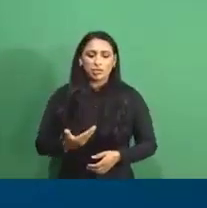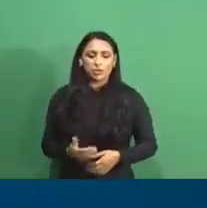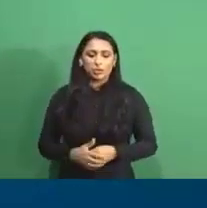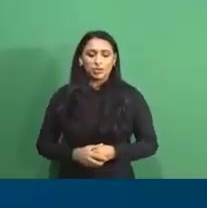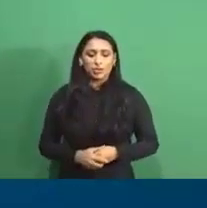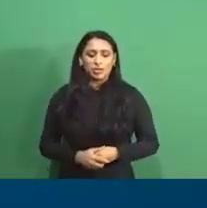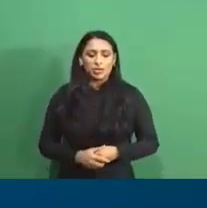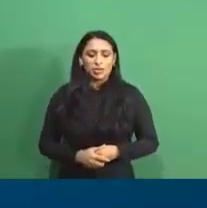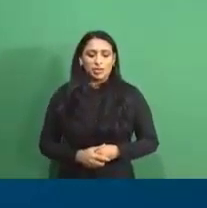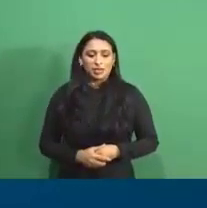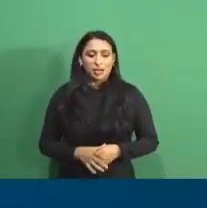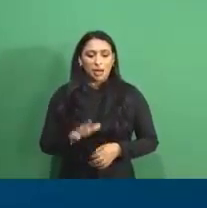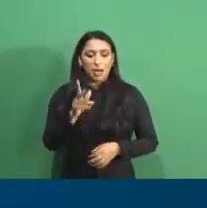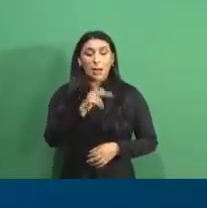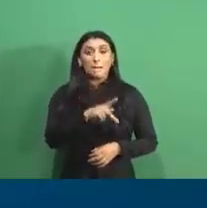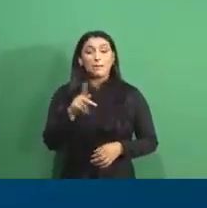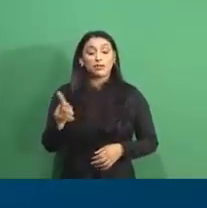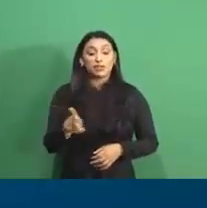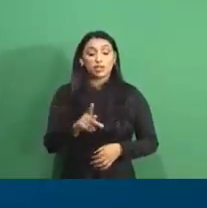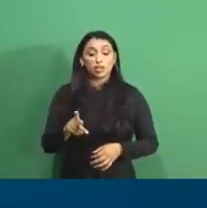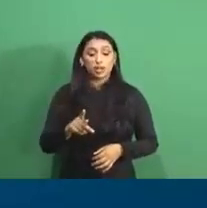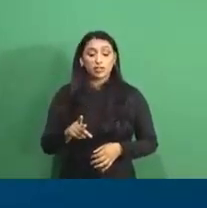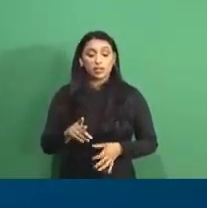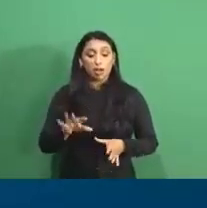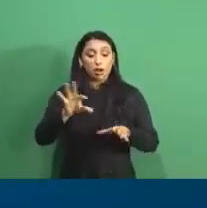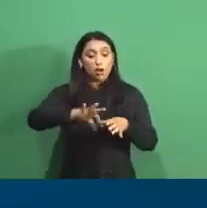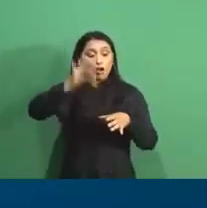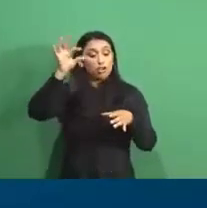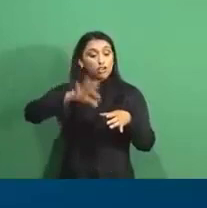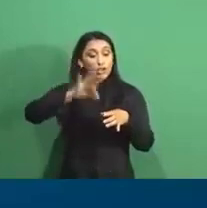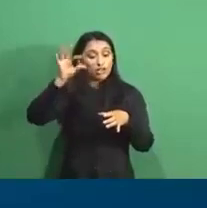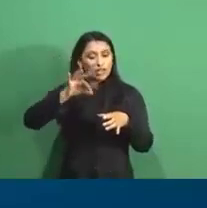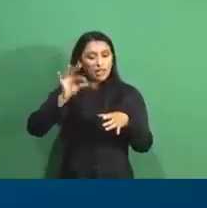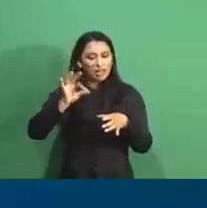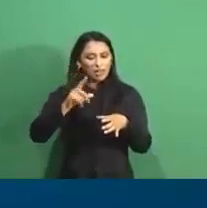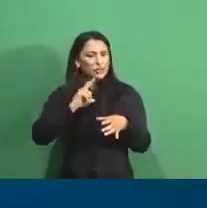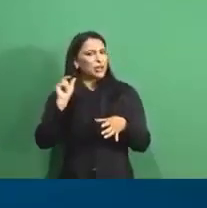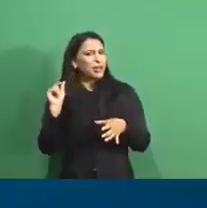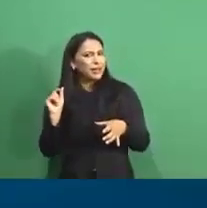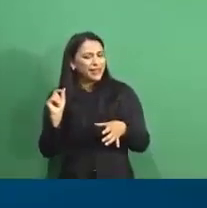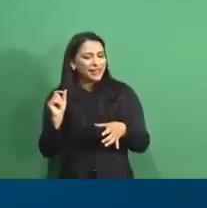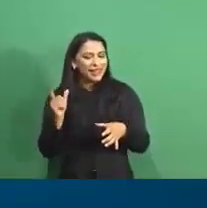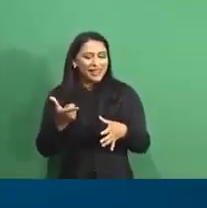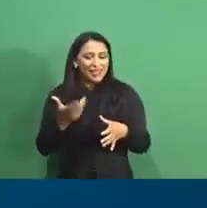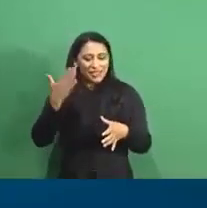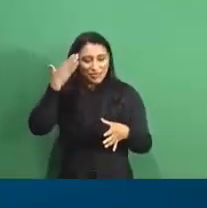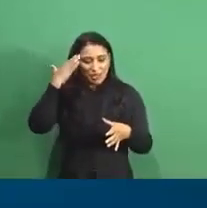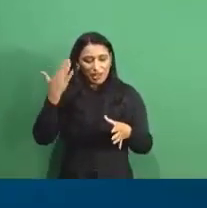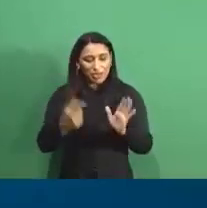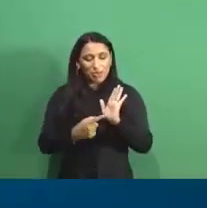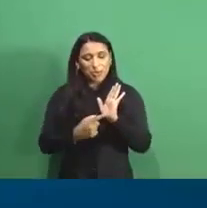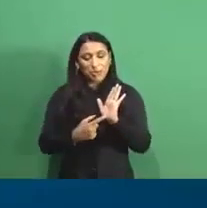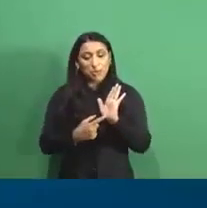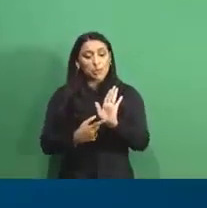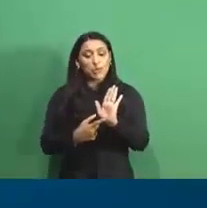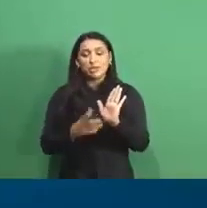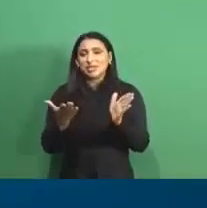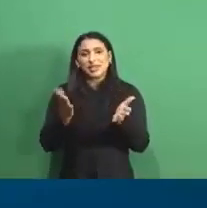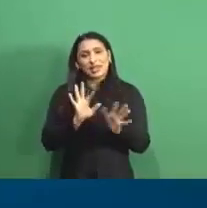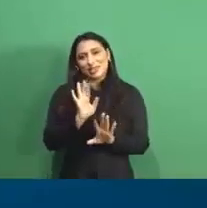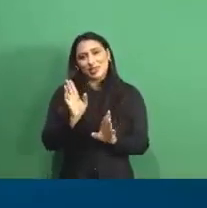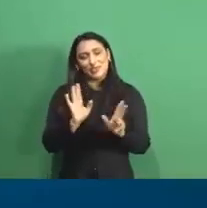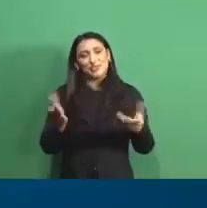vai sortear uma armadilha? Armadilha, não. Não, não. Não o caso. Obrigado. Vamos ver quem alguém tem alguma